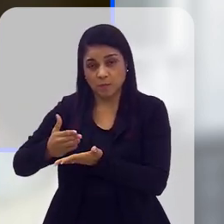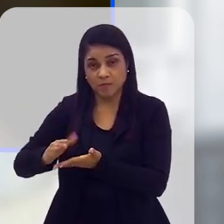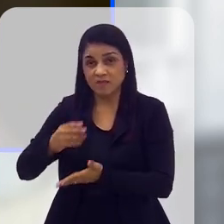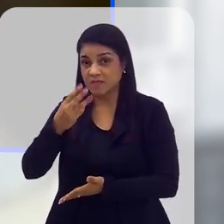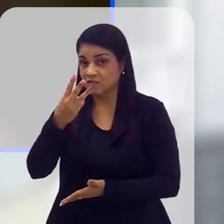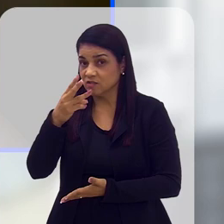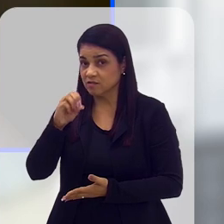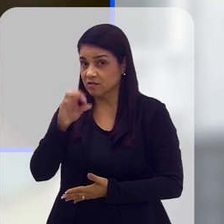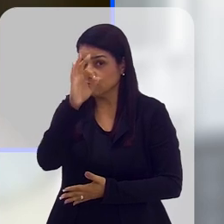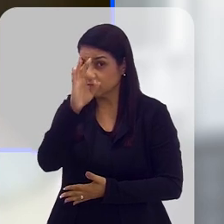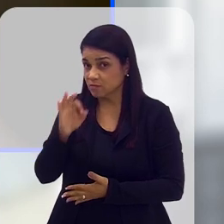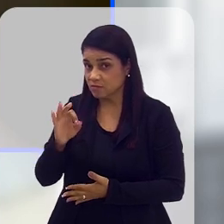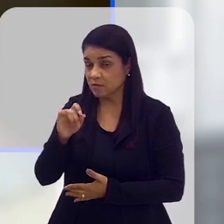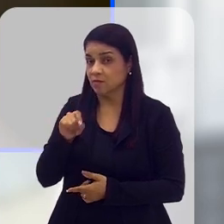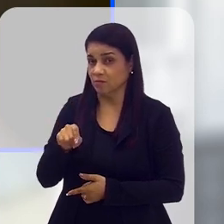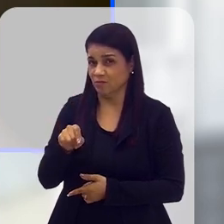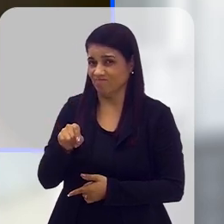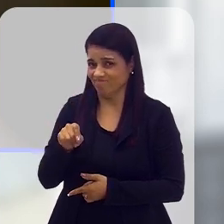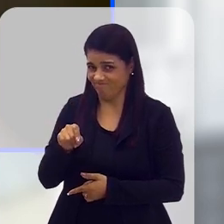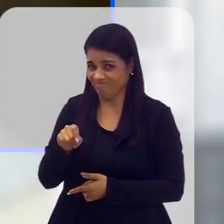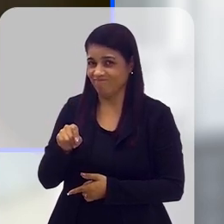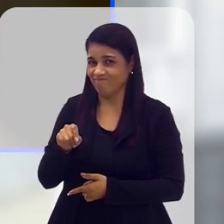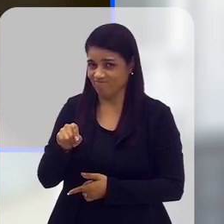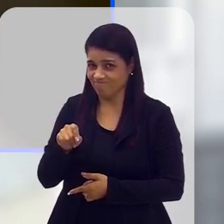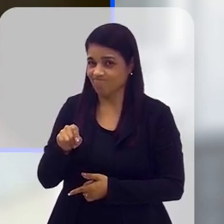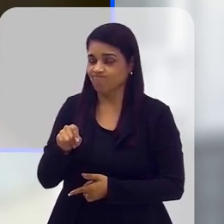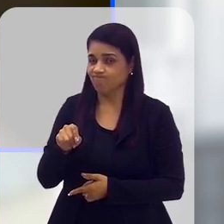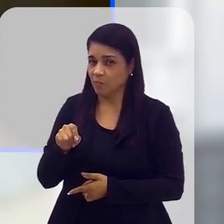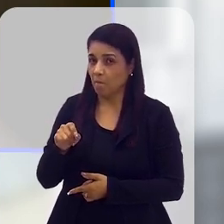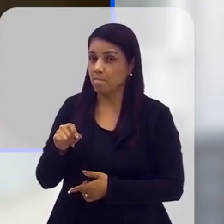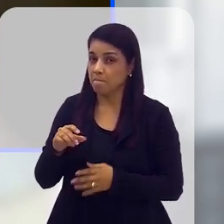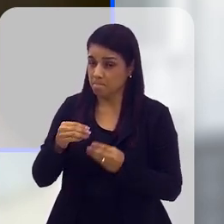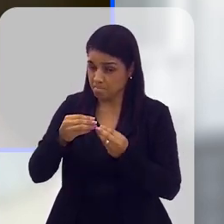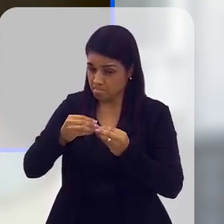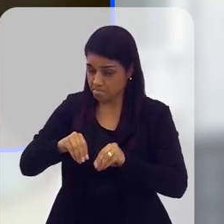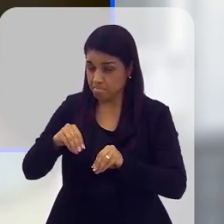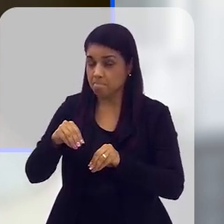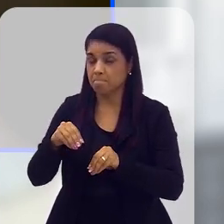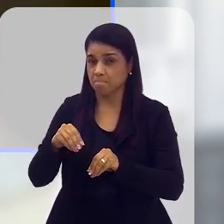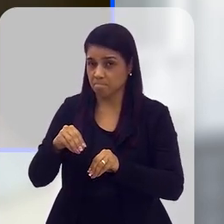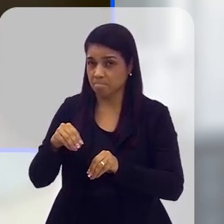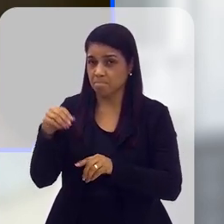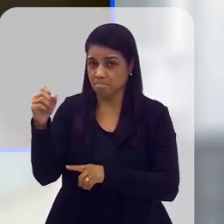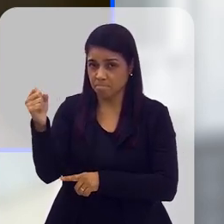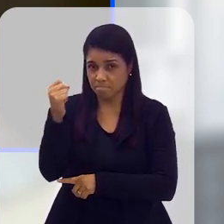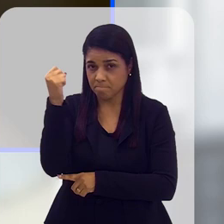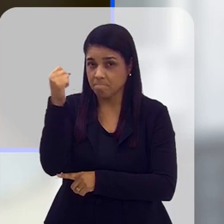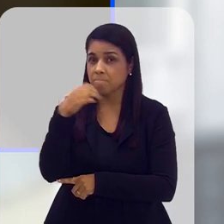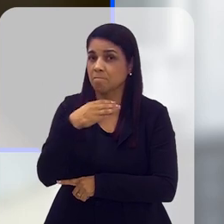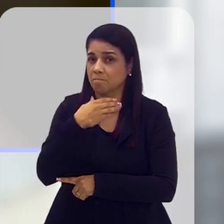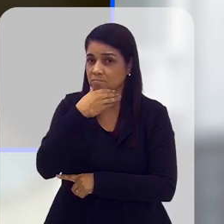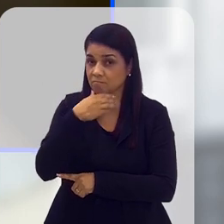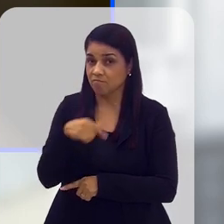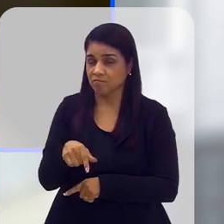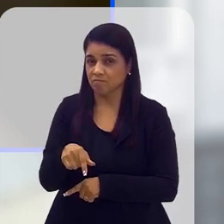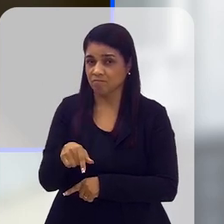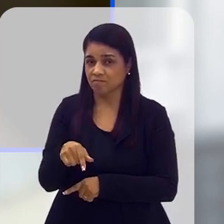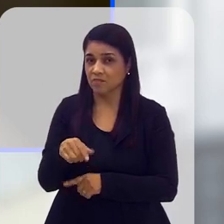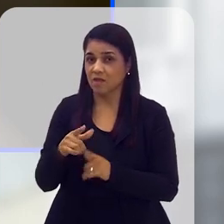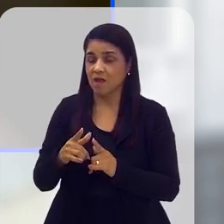30%, o que é muito alto, é bastante alto em comparação a